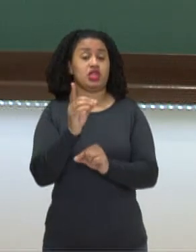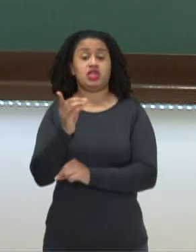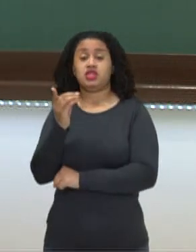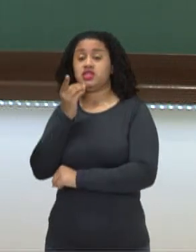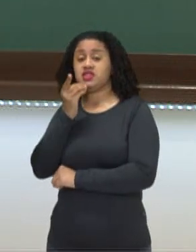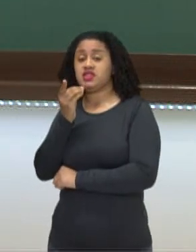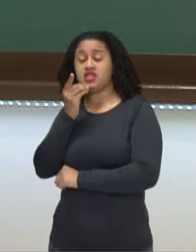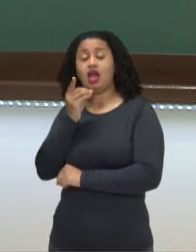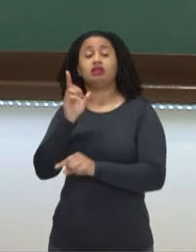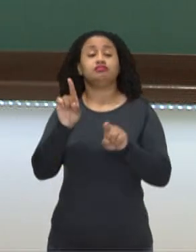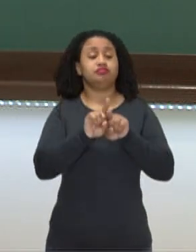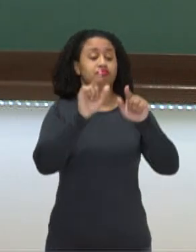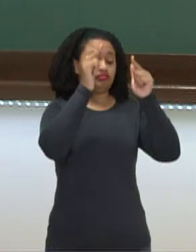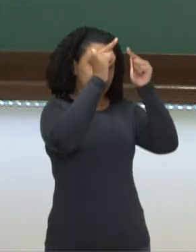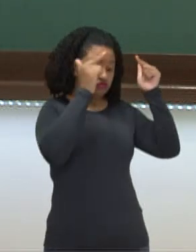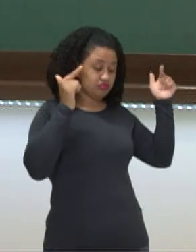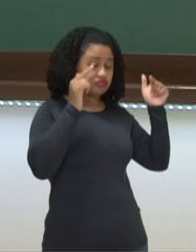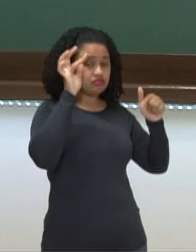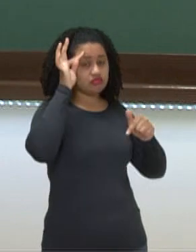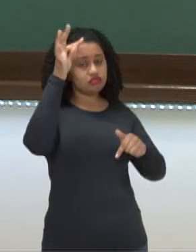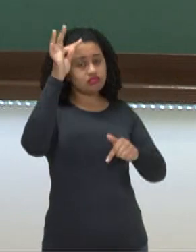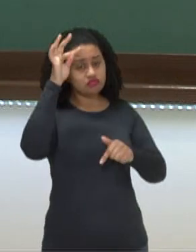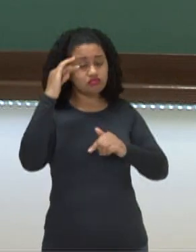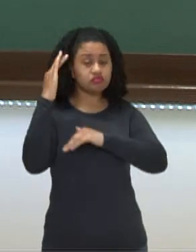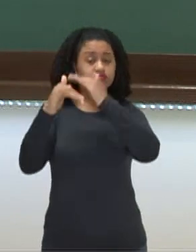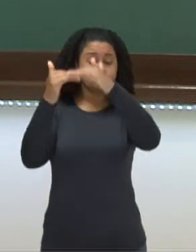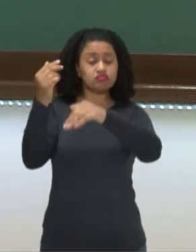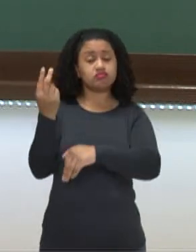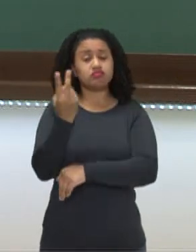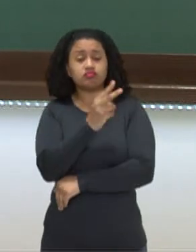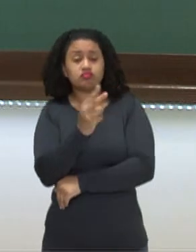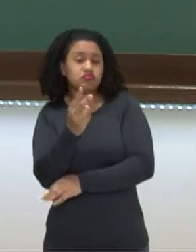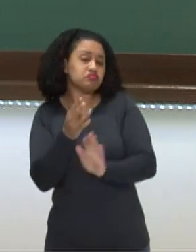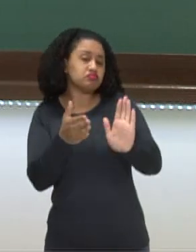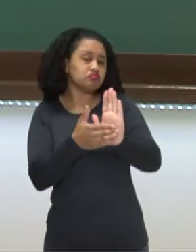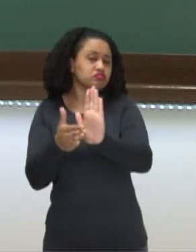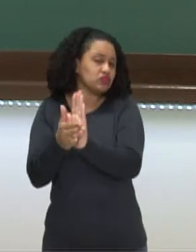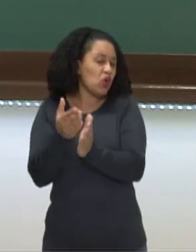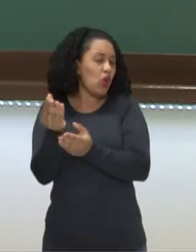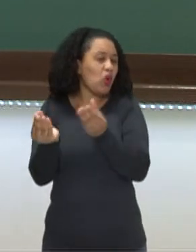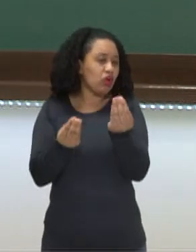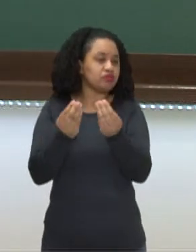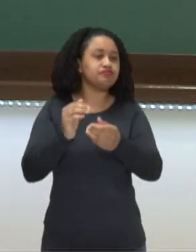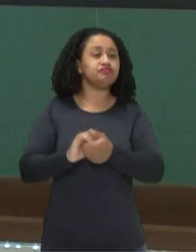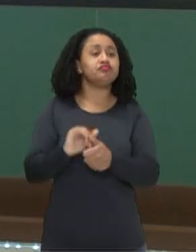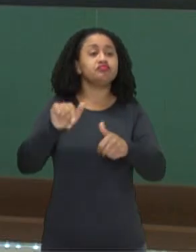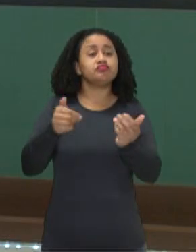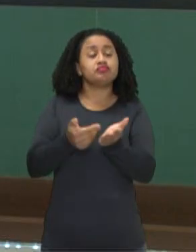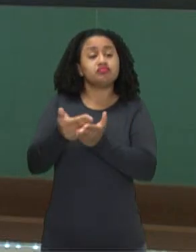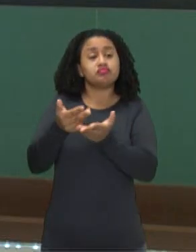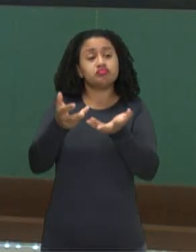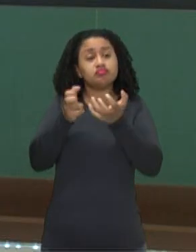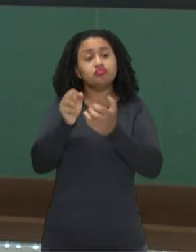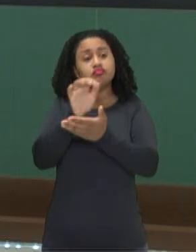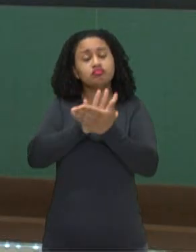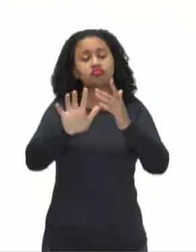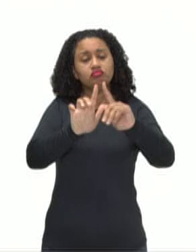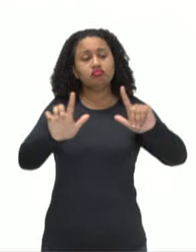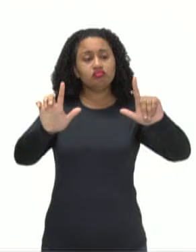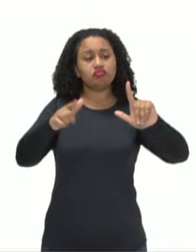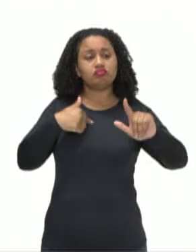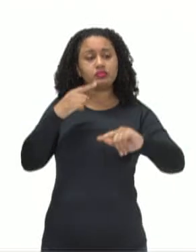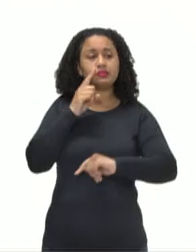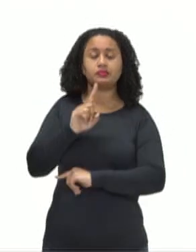teorias evolucionistas propostas por esses dois grandes nomes. Para a gente começar, olha só essa imagem.